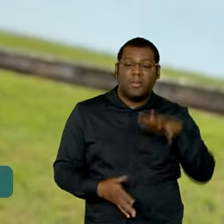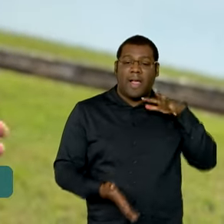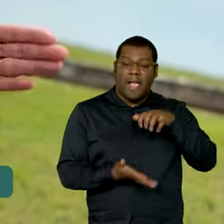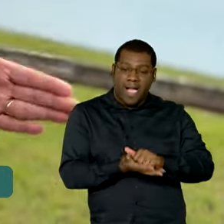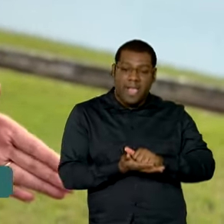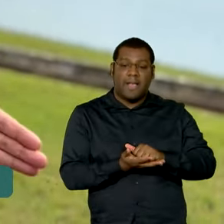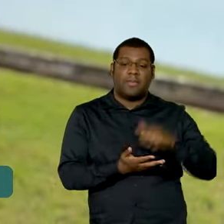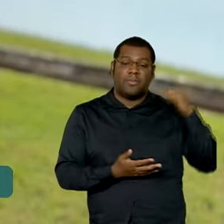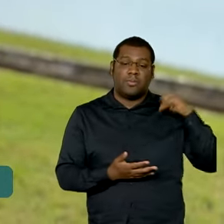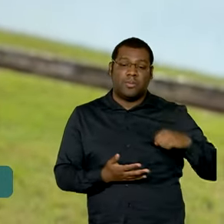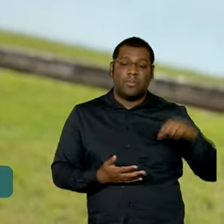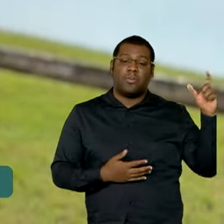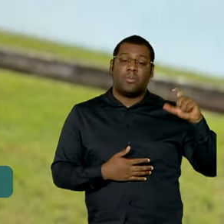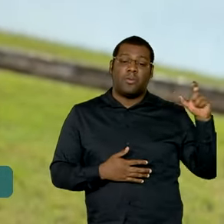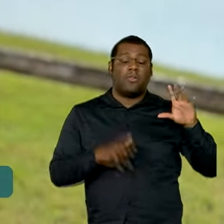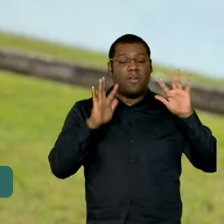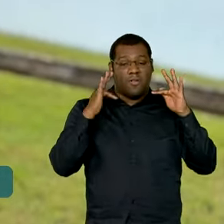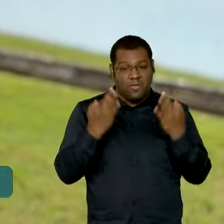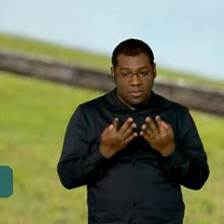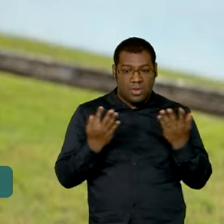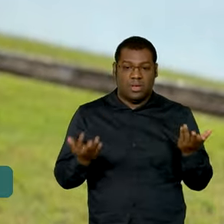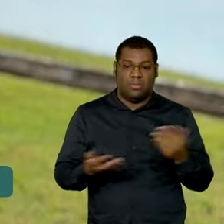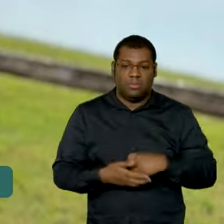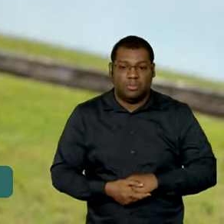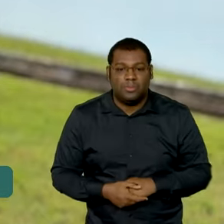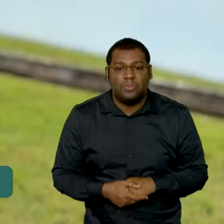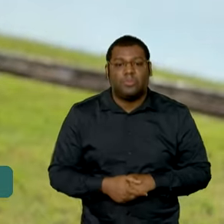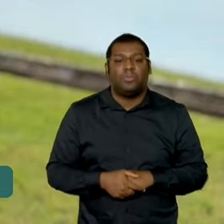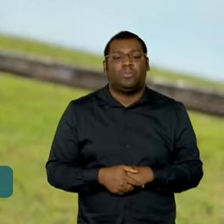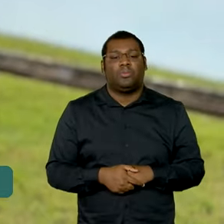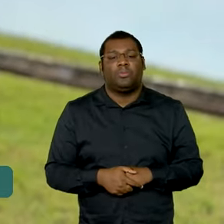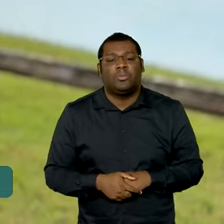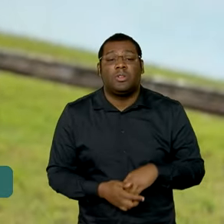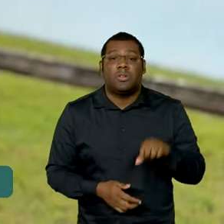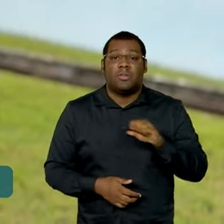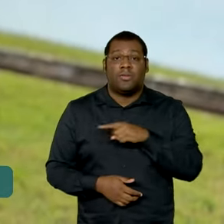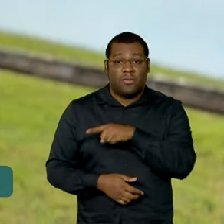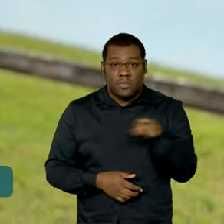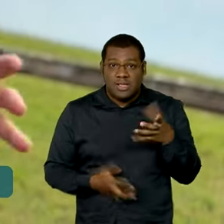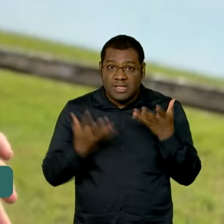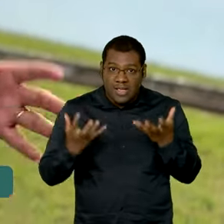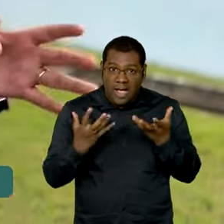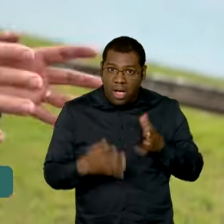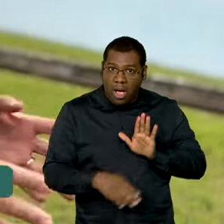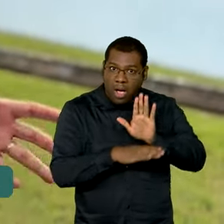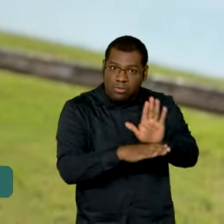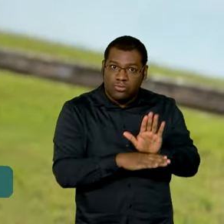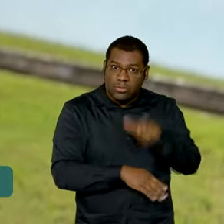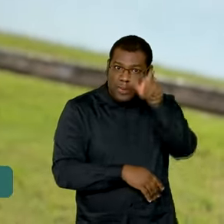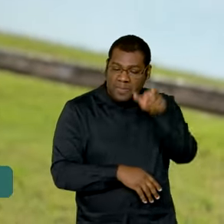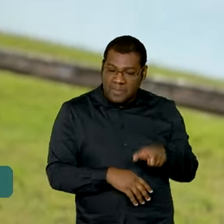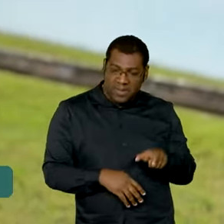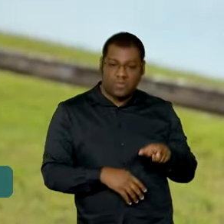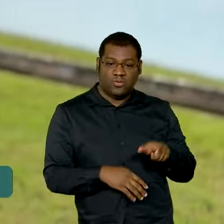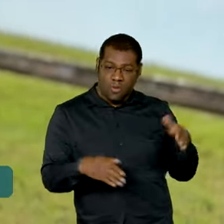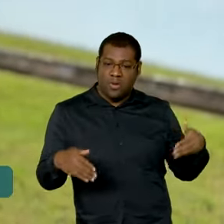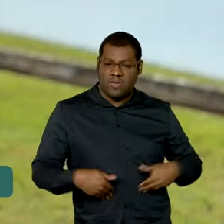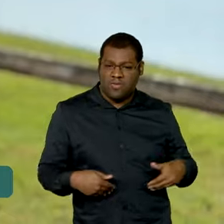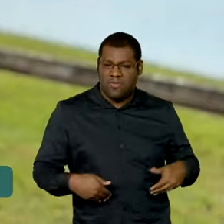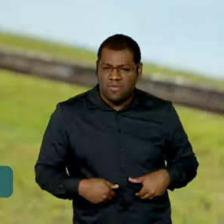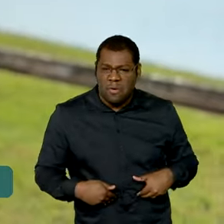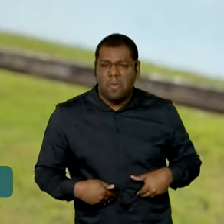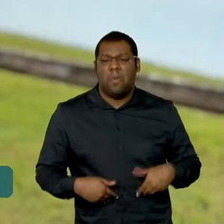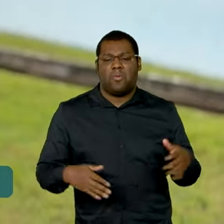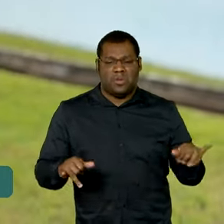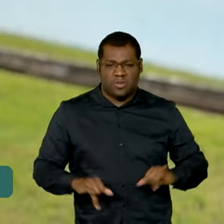isso? No sistema de referência e da assistência social. Então se você quer ajudar a uma pessoa que está passando fome,